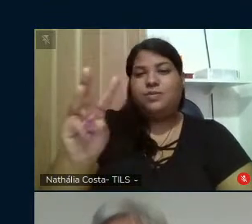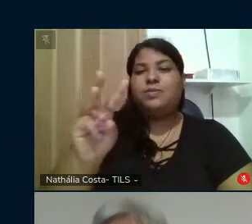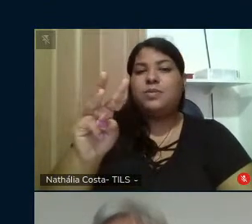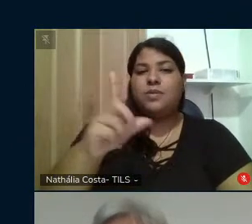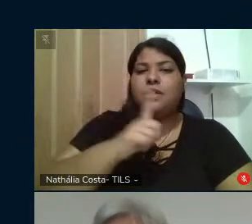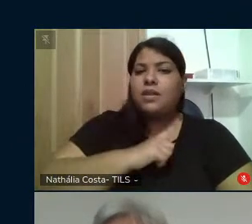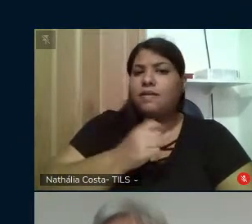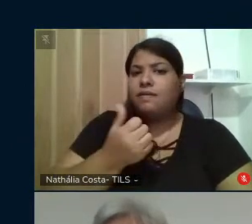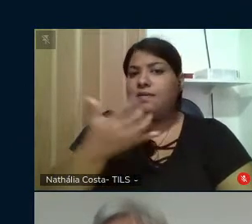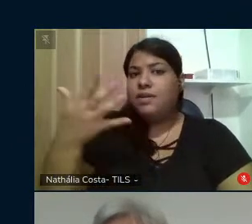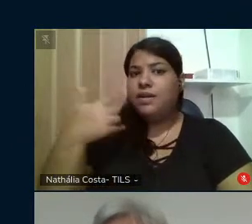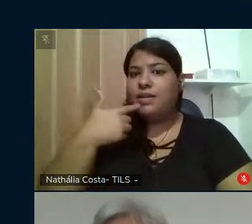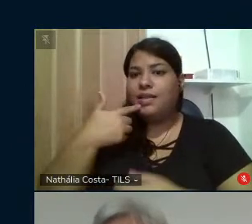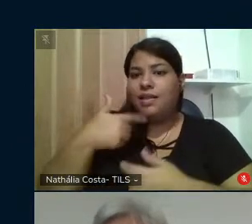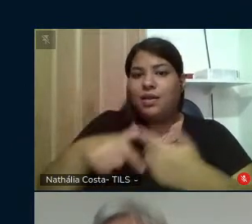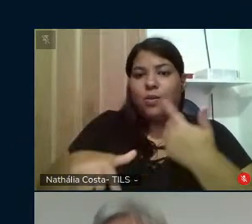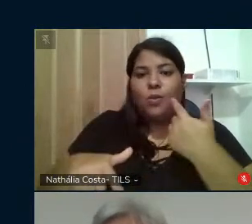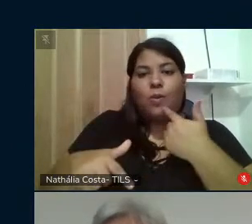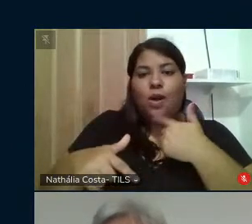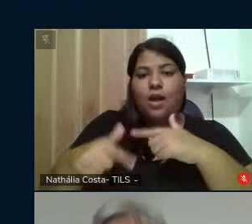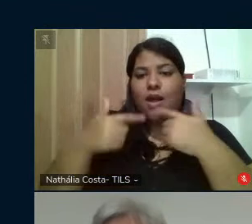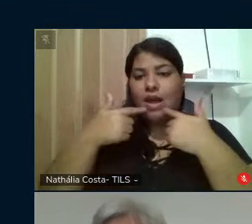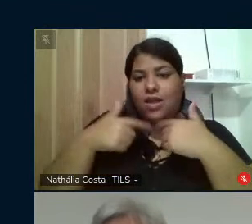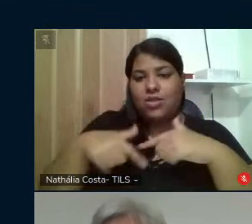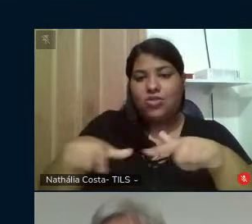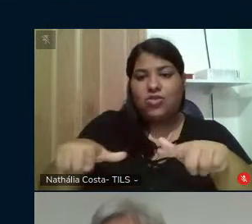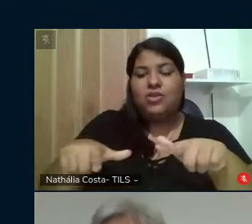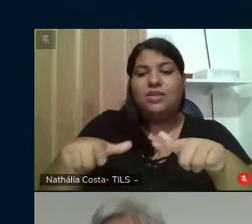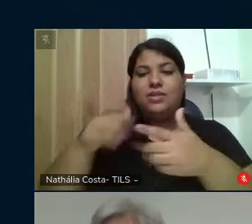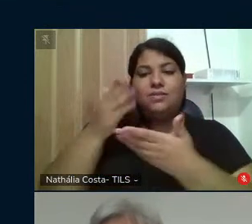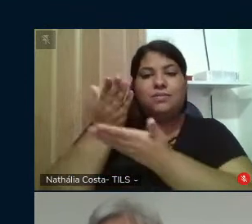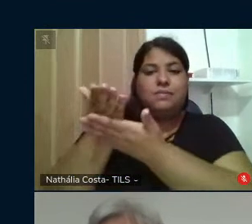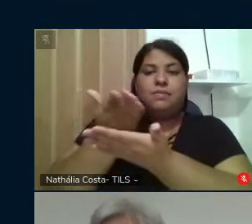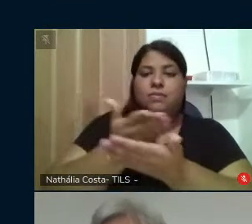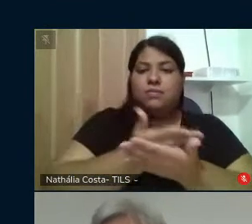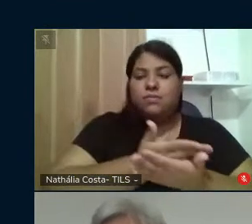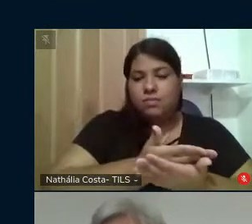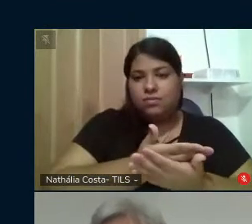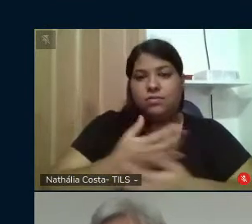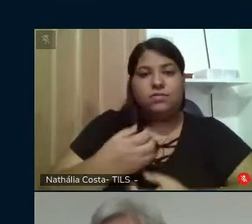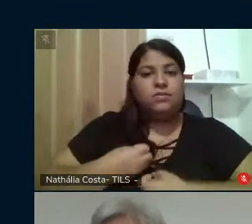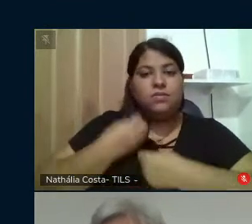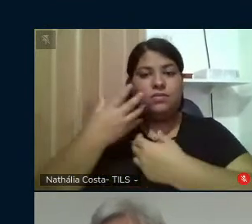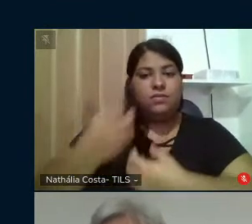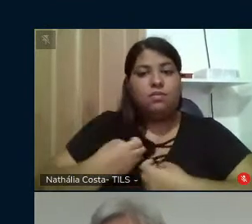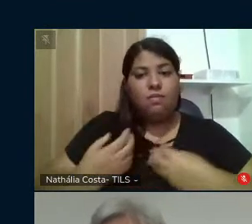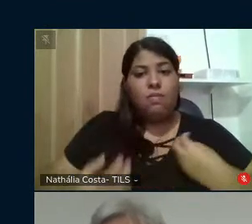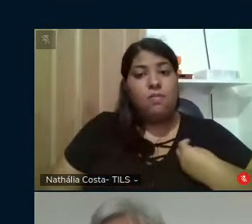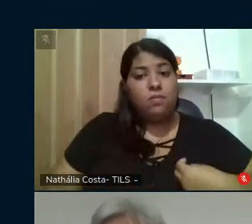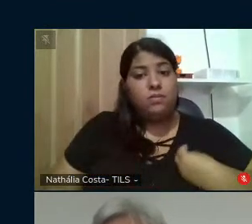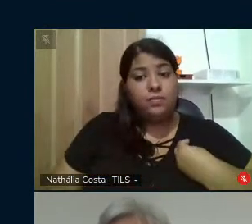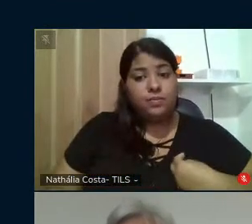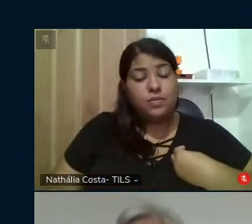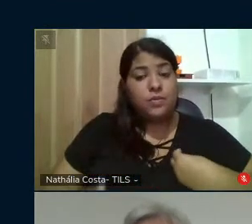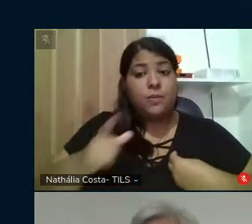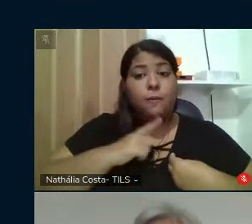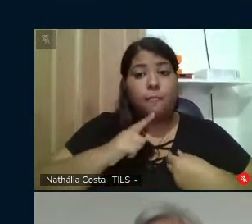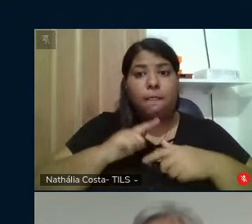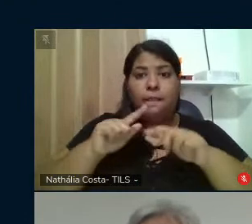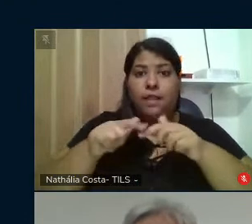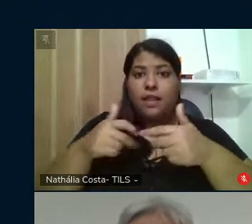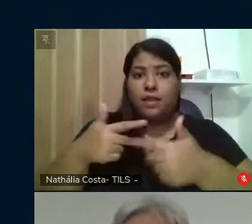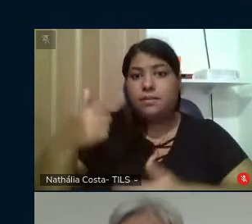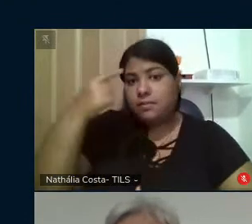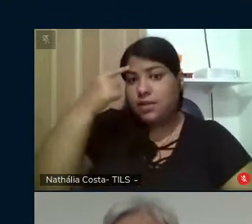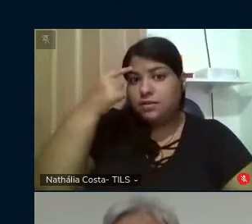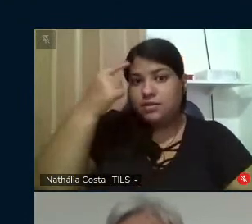várias linguagens e modos de estudo produção e vivências que deram materialidade ao